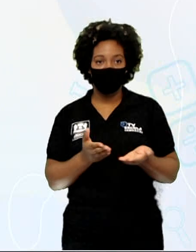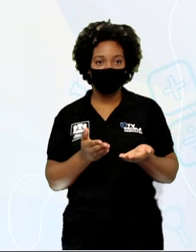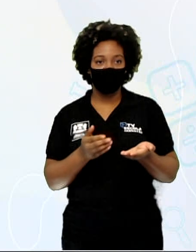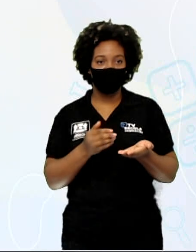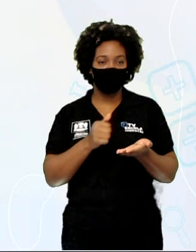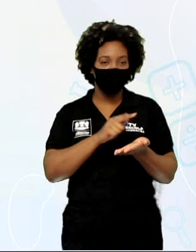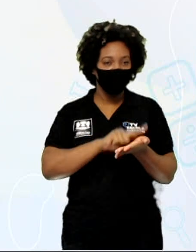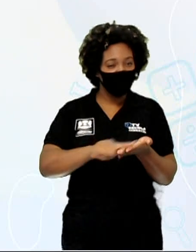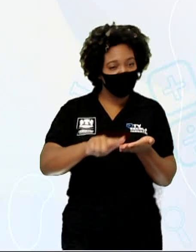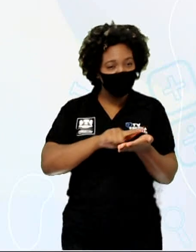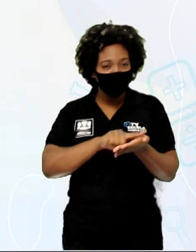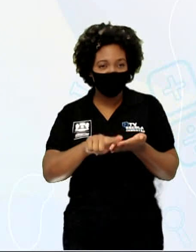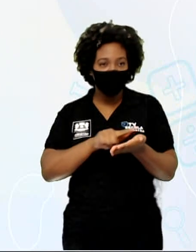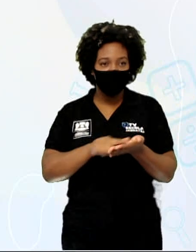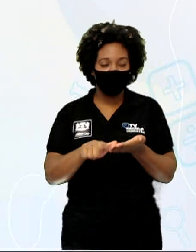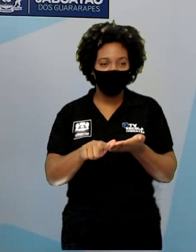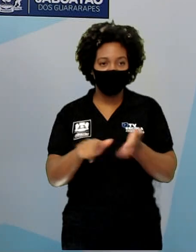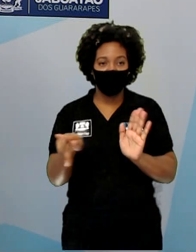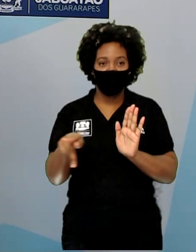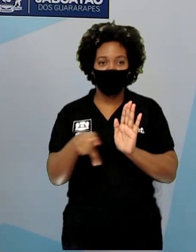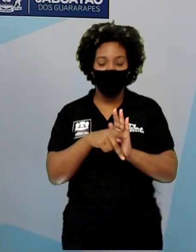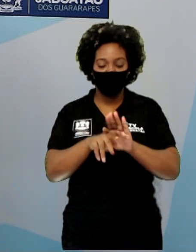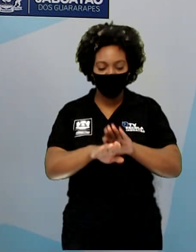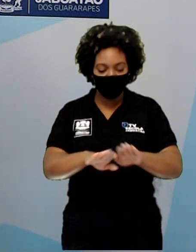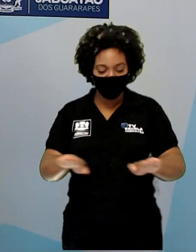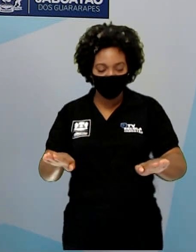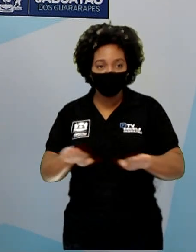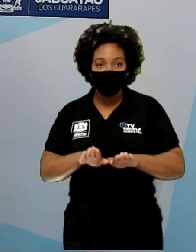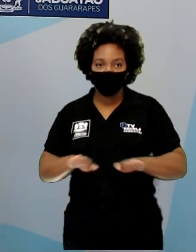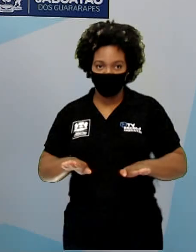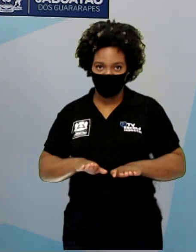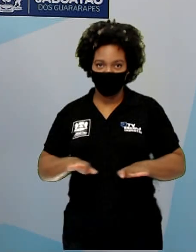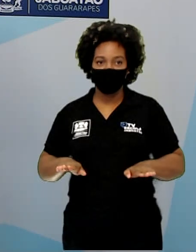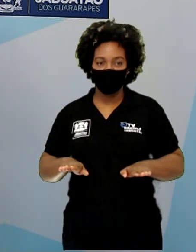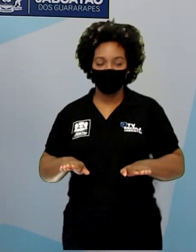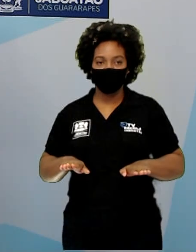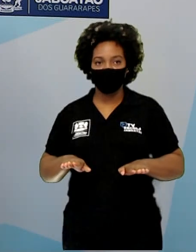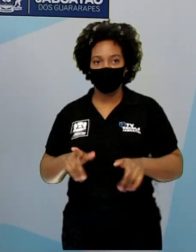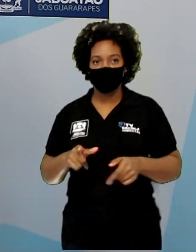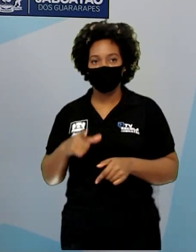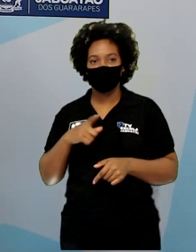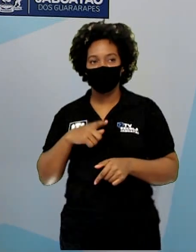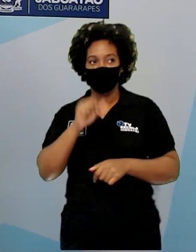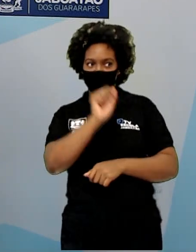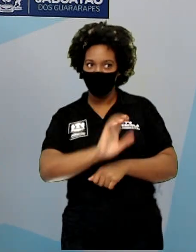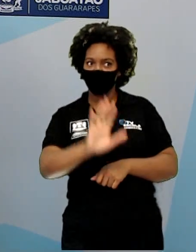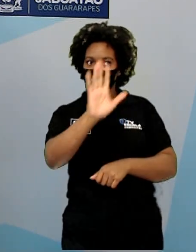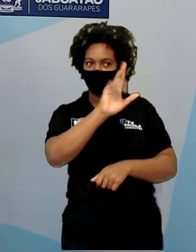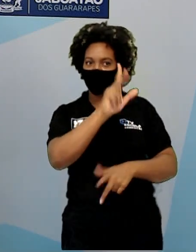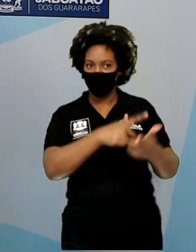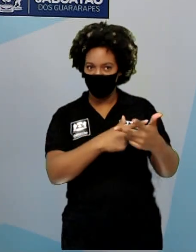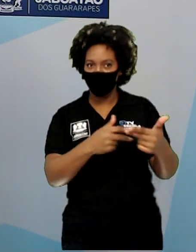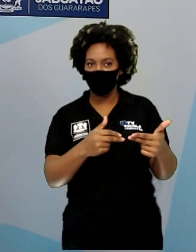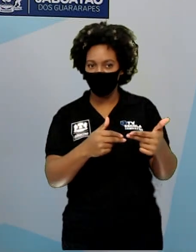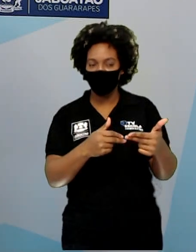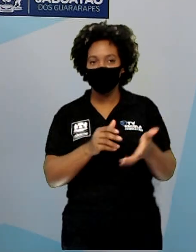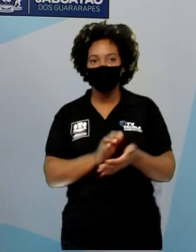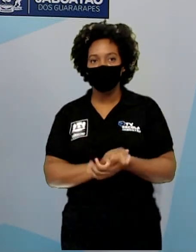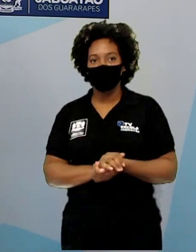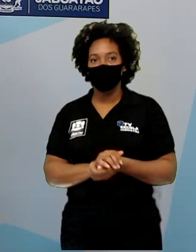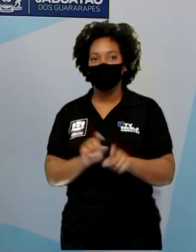específica de pisos. E aqui eu tenho tanto a foto do produto, quanto